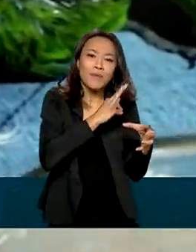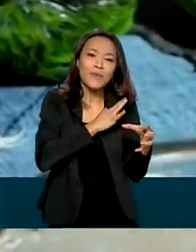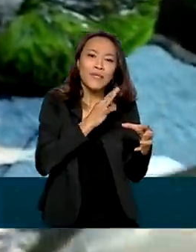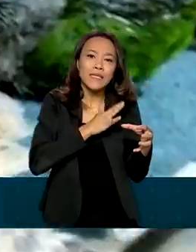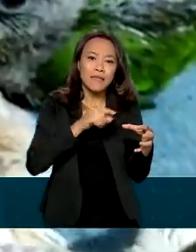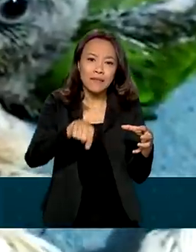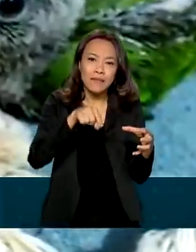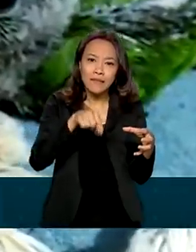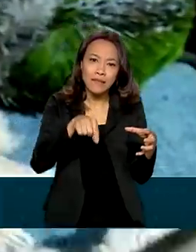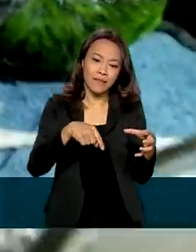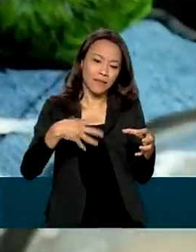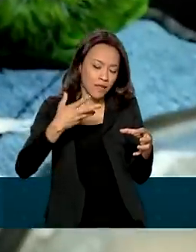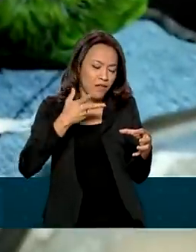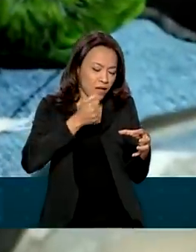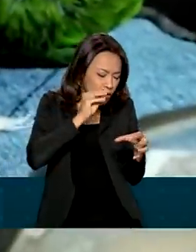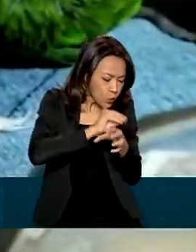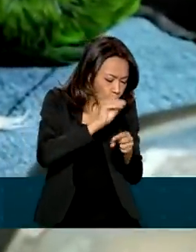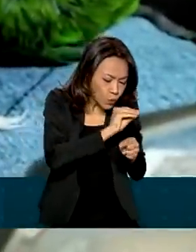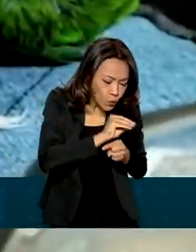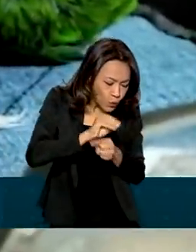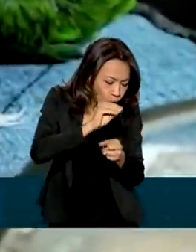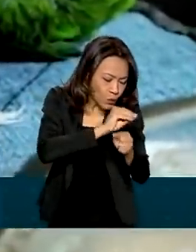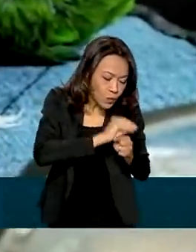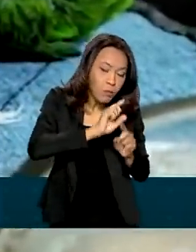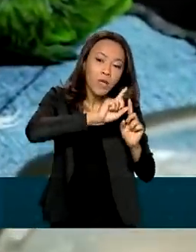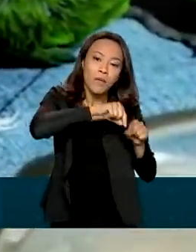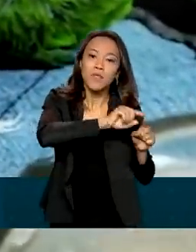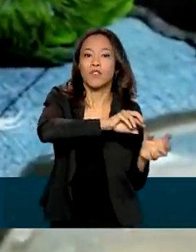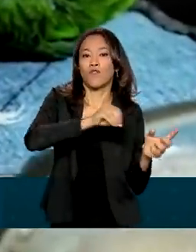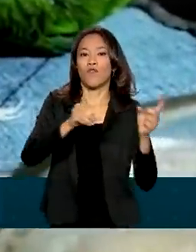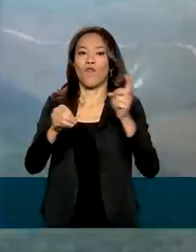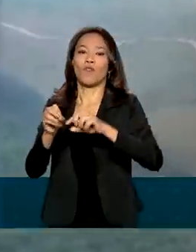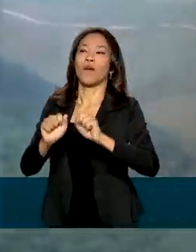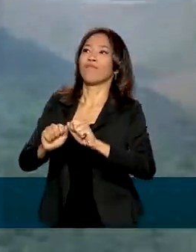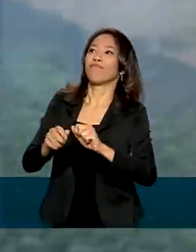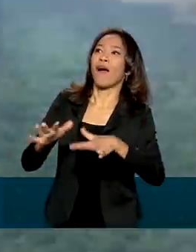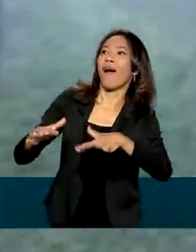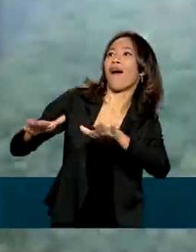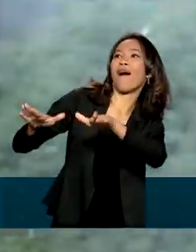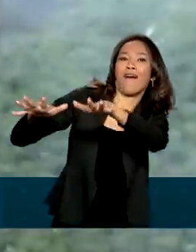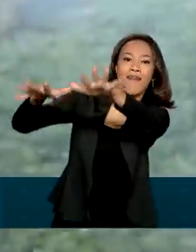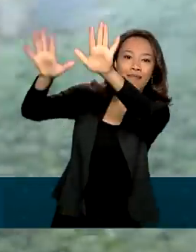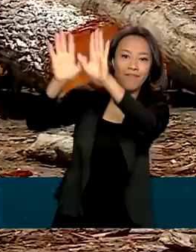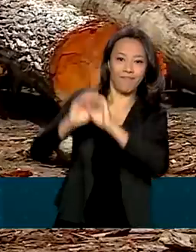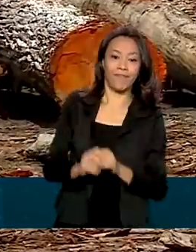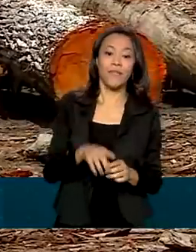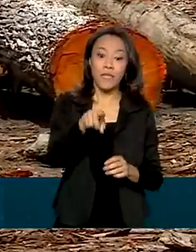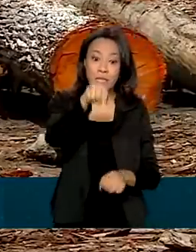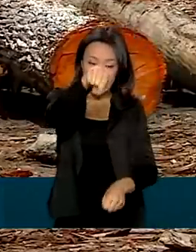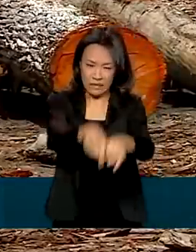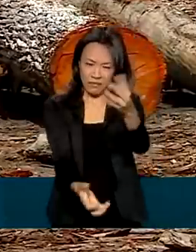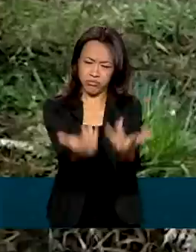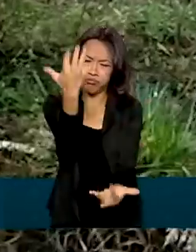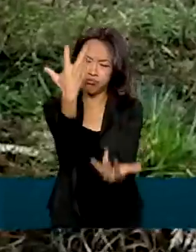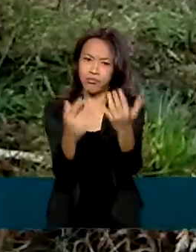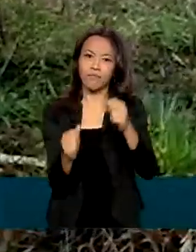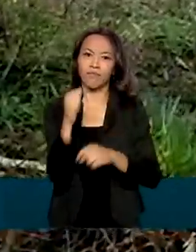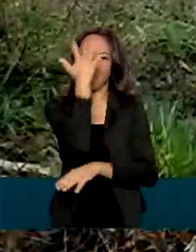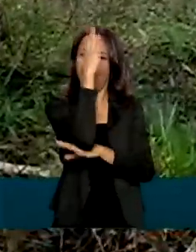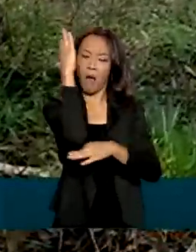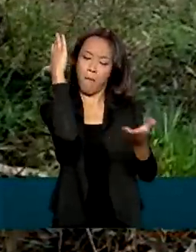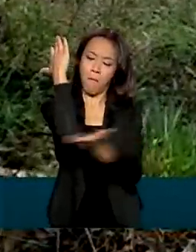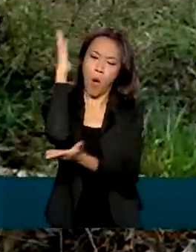Ambiental e vão receber cuidados até poderem voltar para a natureza. Incêndios florestais, desmatamentos e